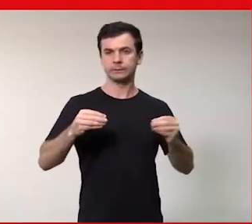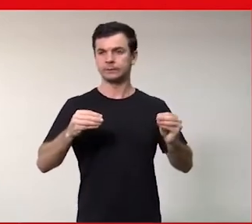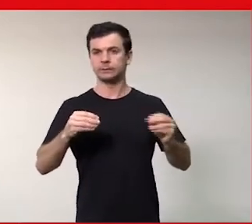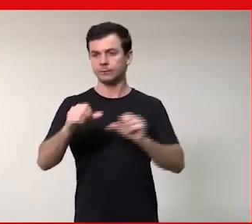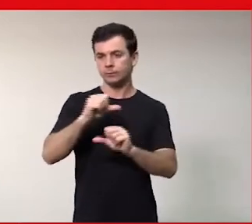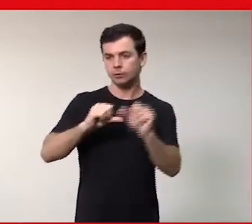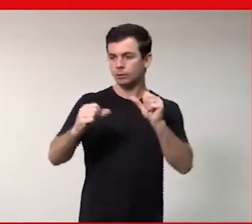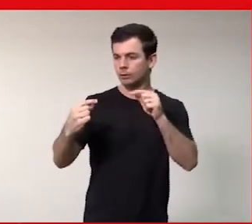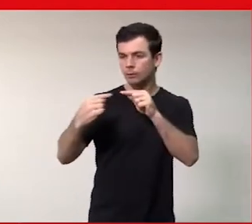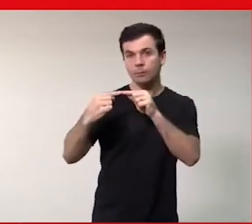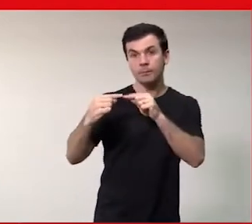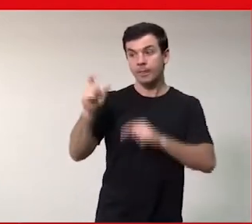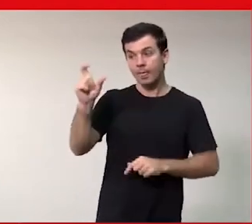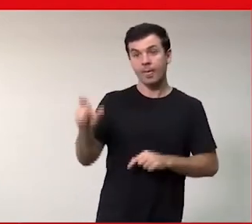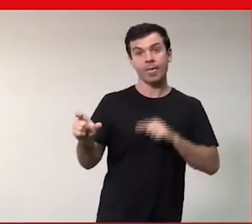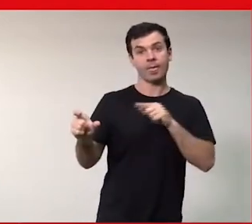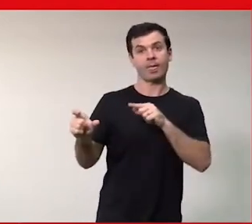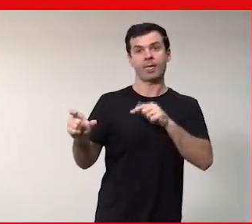sem